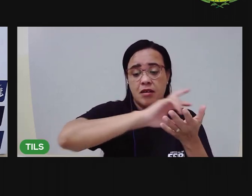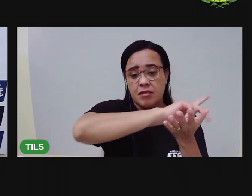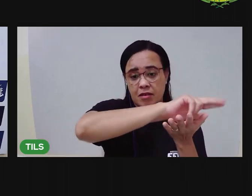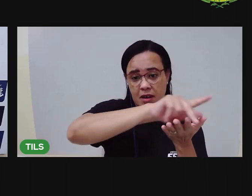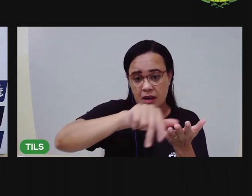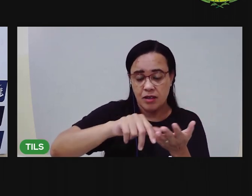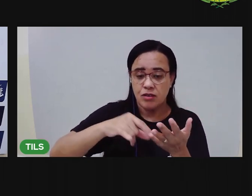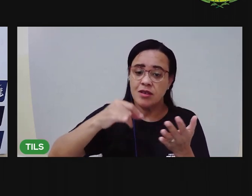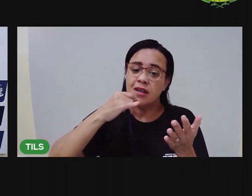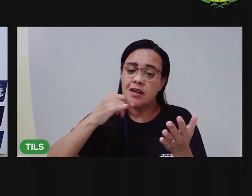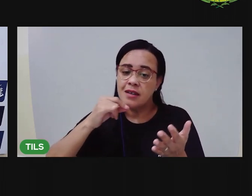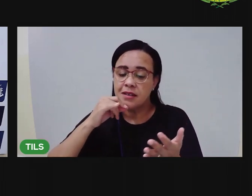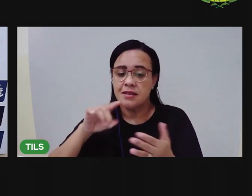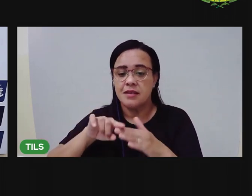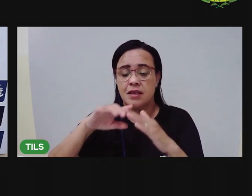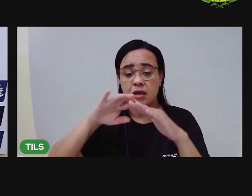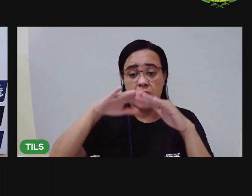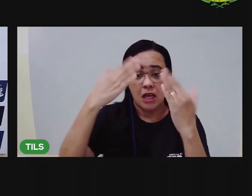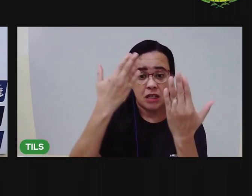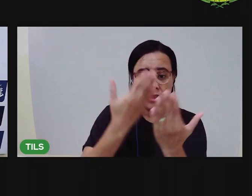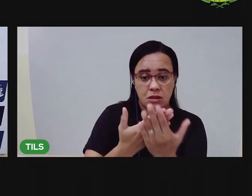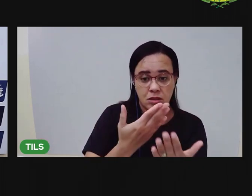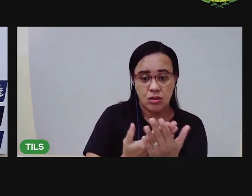escola, casa,